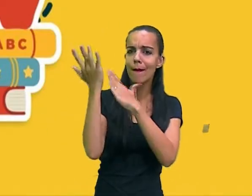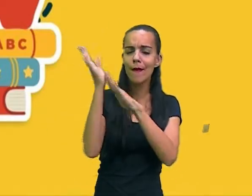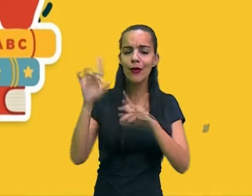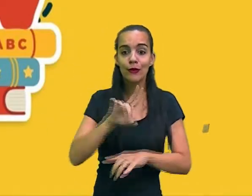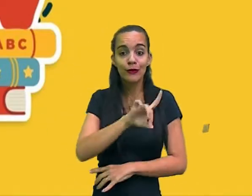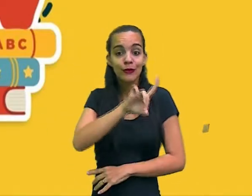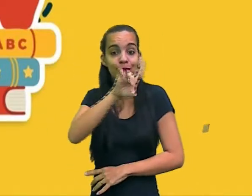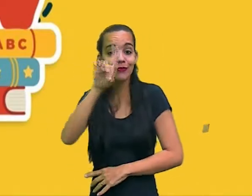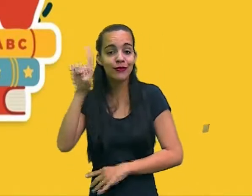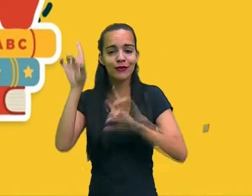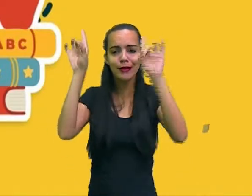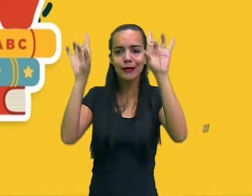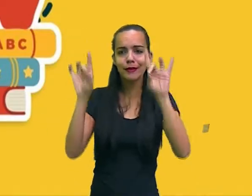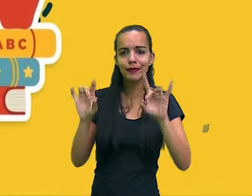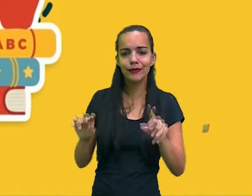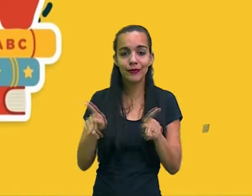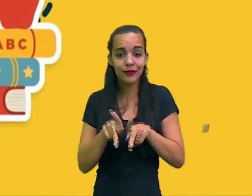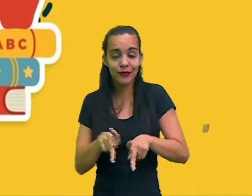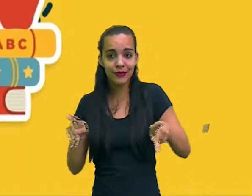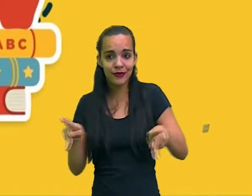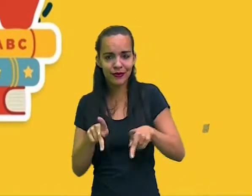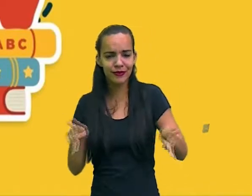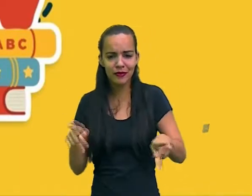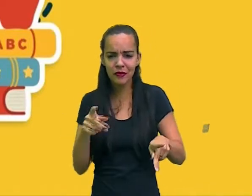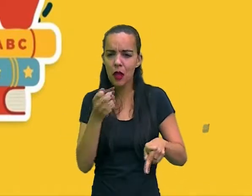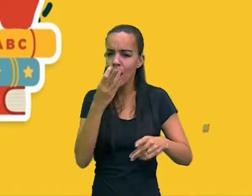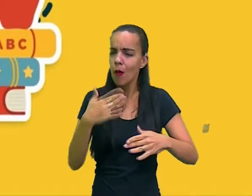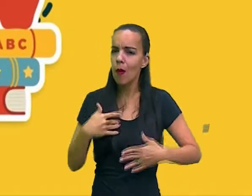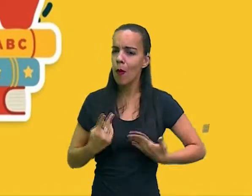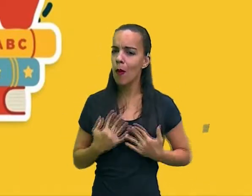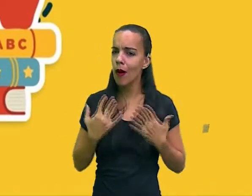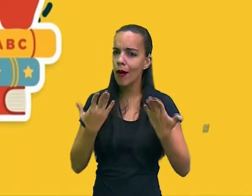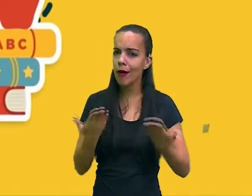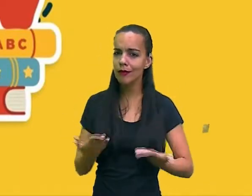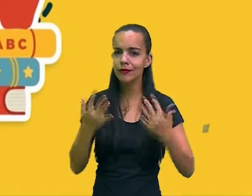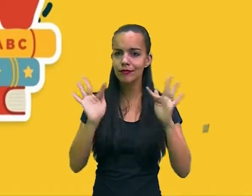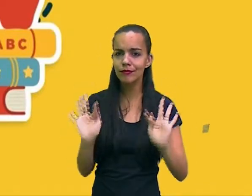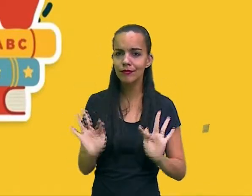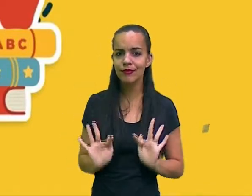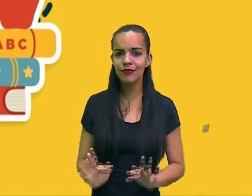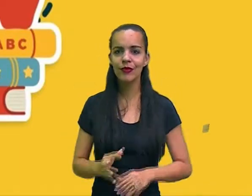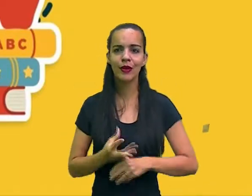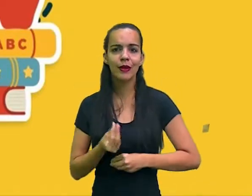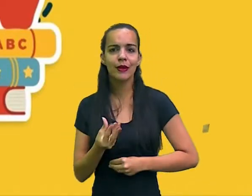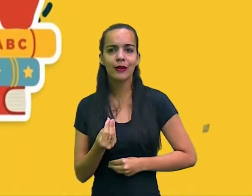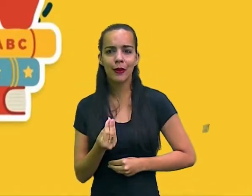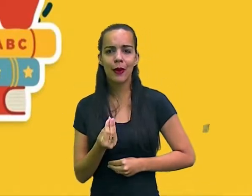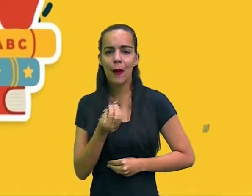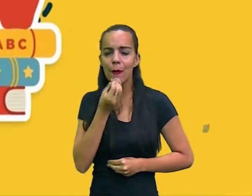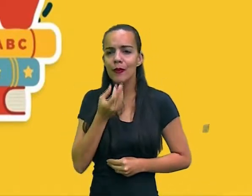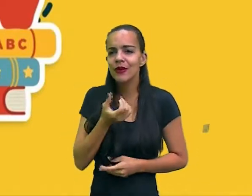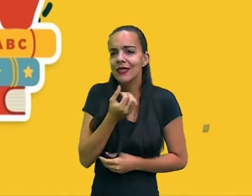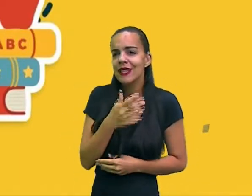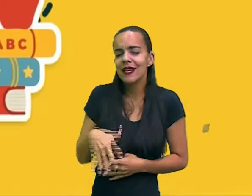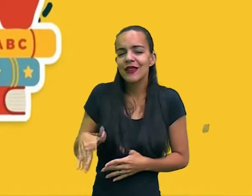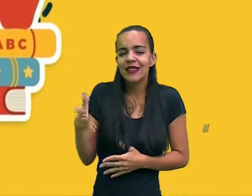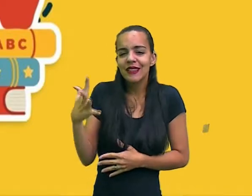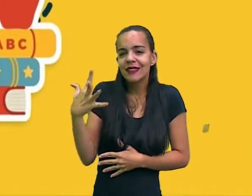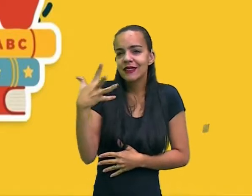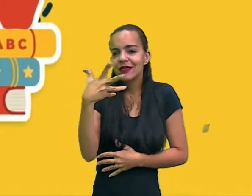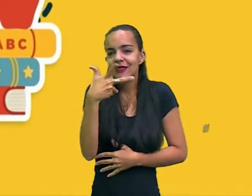professor. Que honra, né? Mais honroso ainda é o professor ser